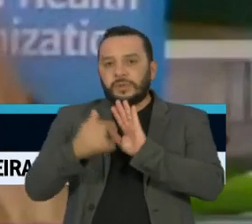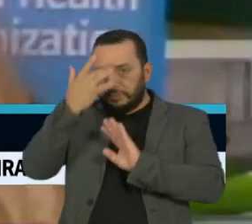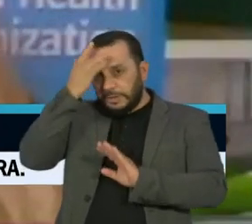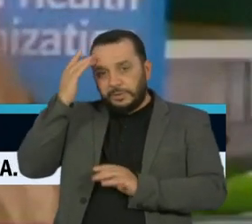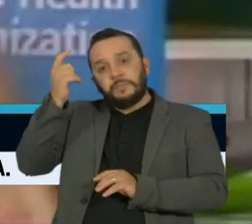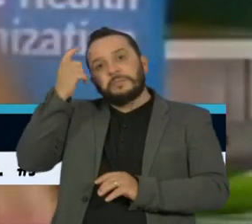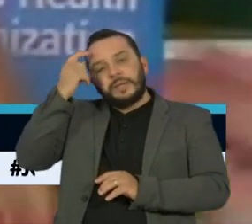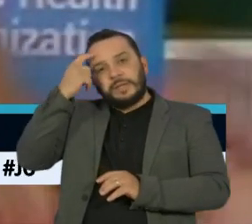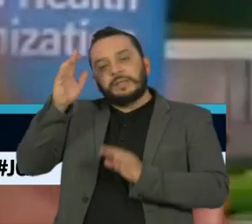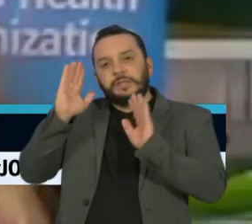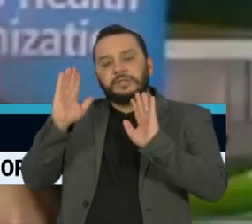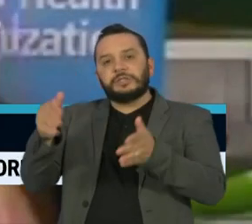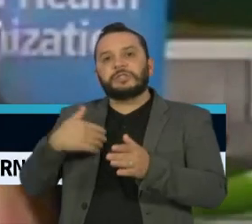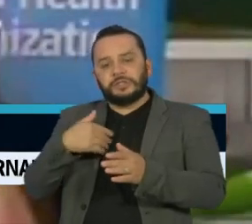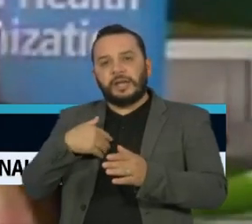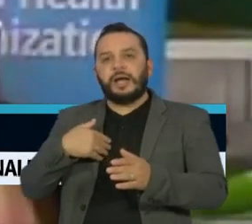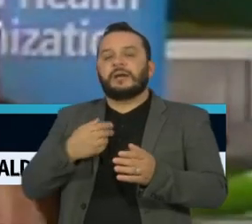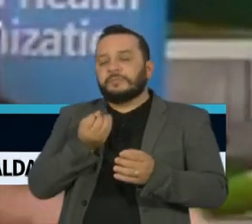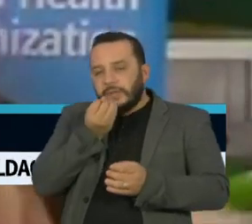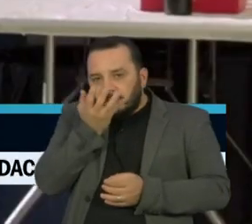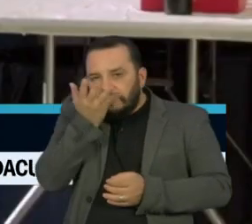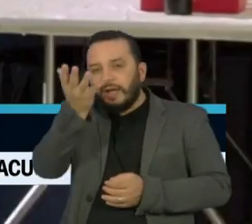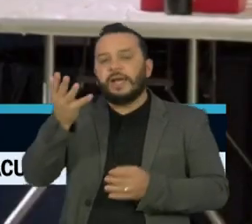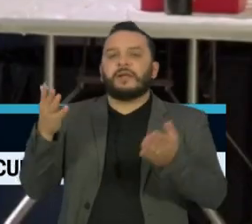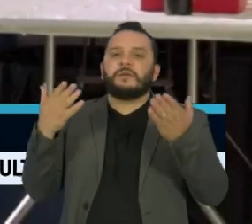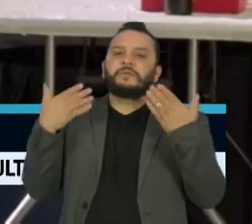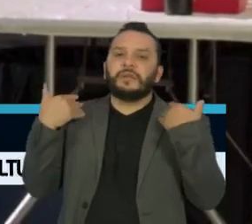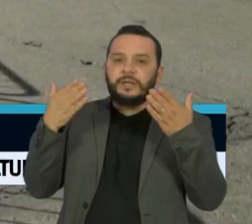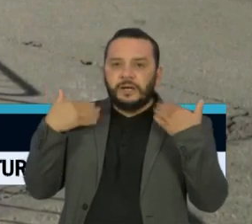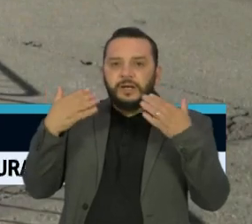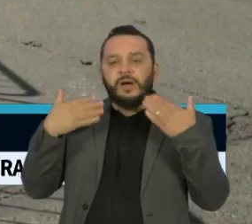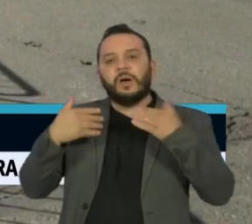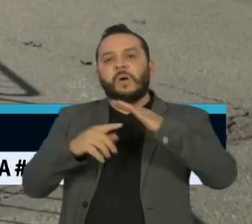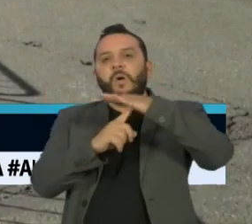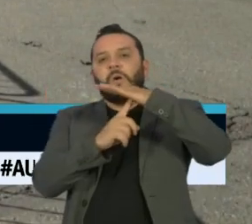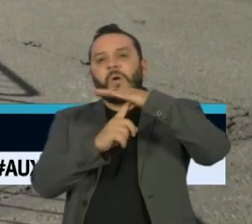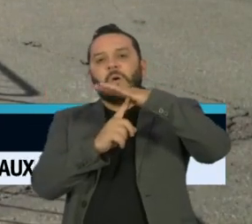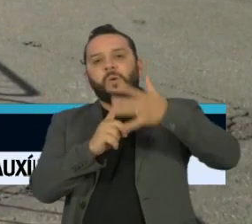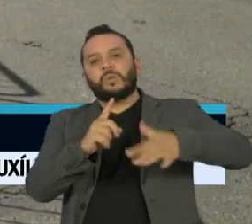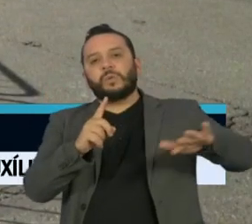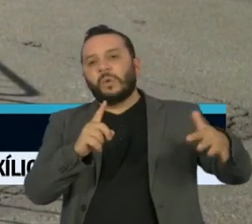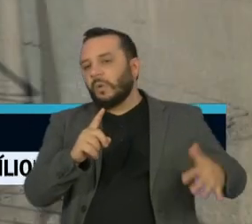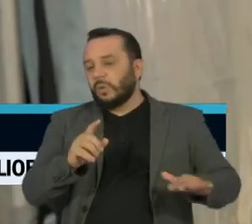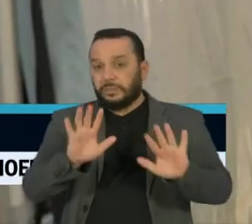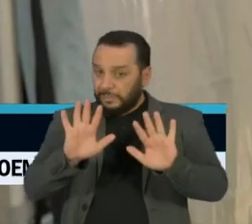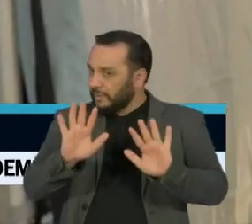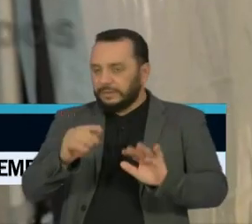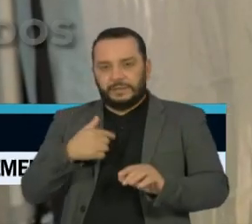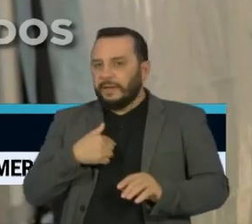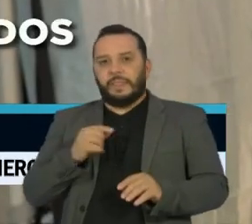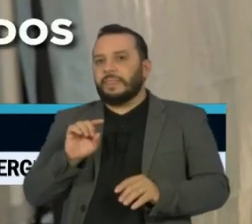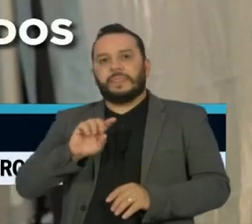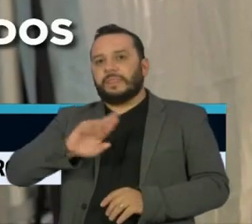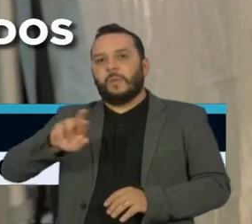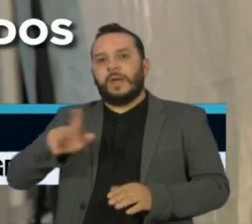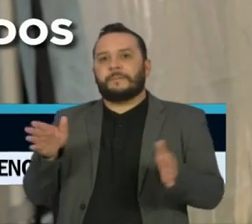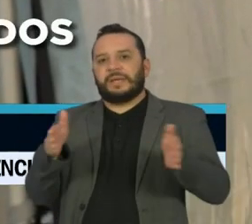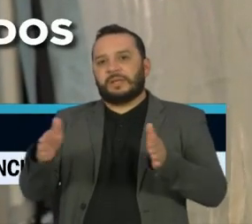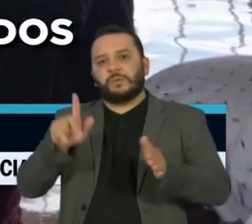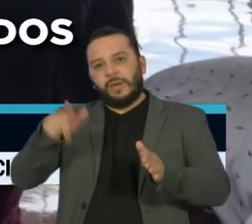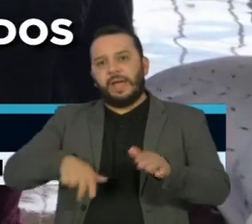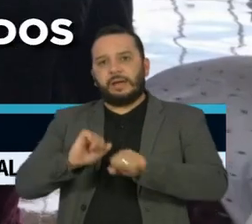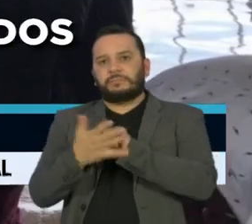estações do ano, mas que a covid-19 não é sazonal e que a pandemia é uma grande onda, que já infectou 16